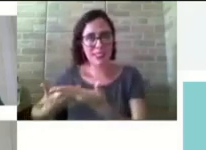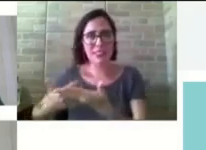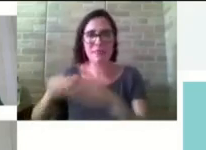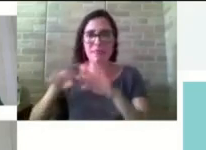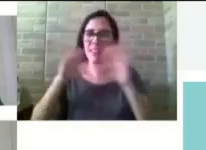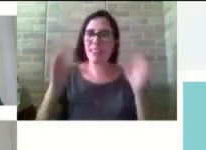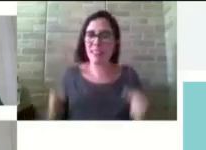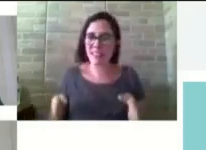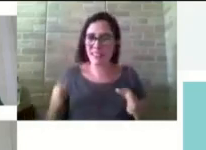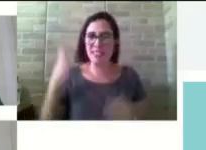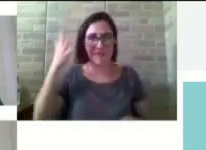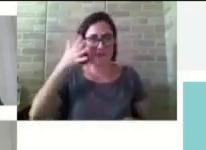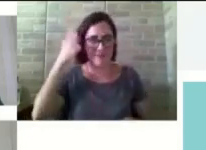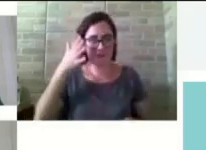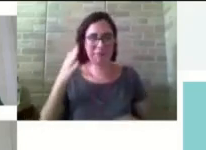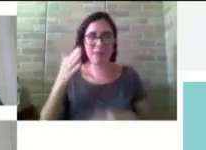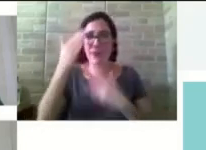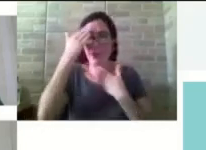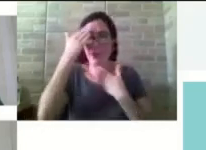Obrigado a todos.